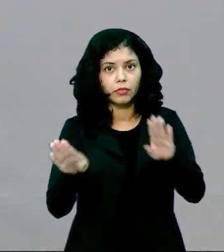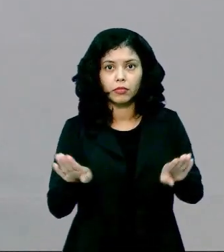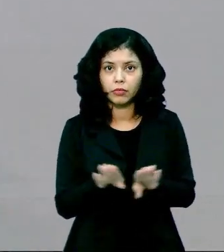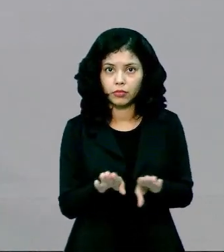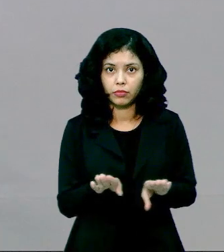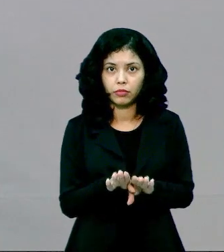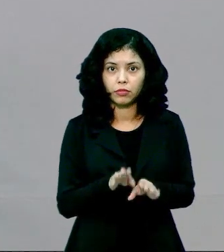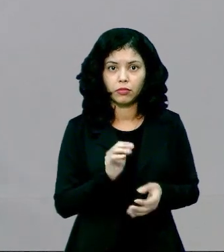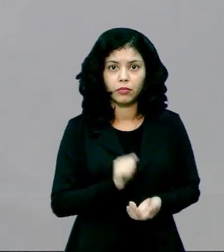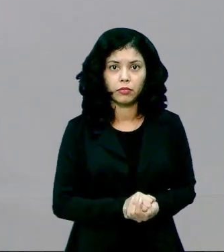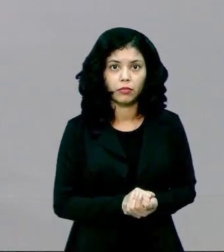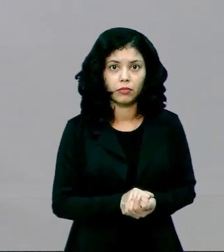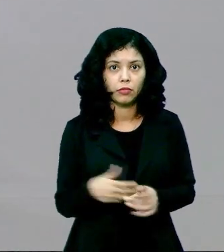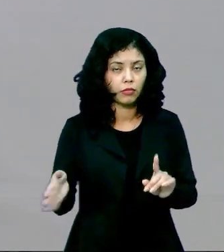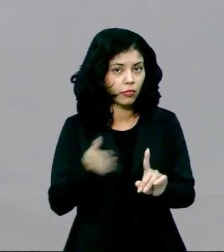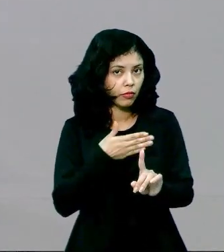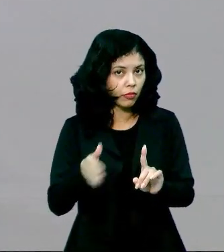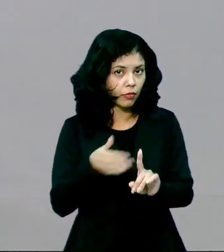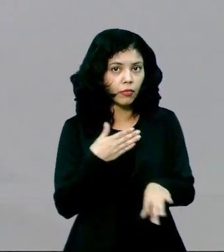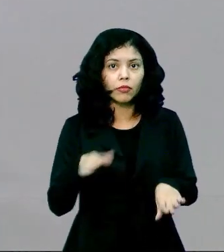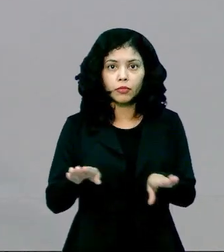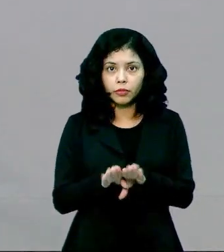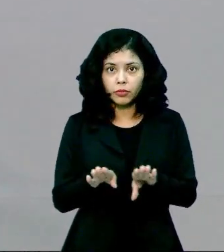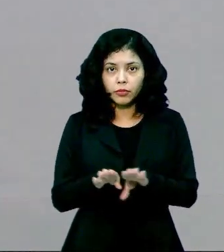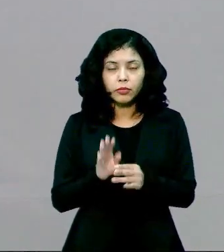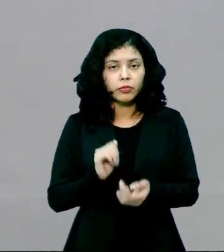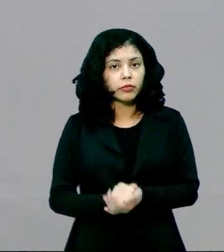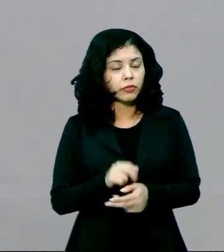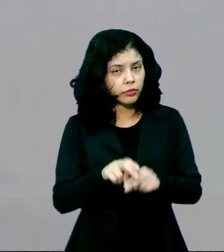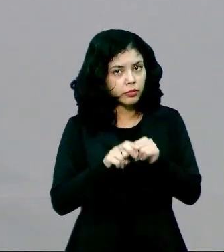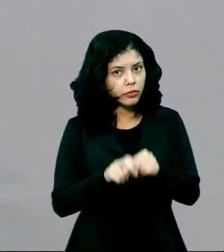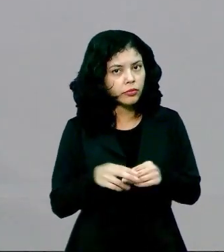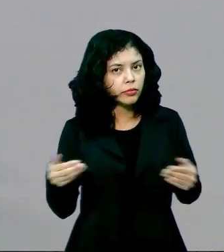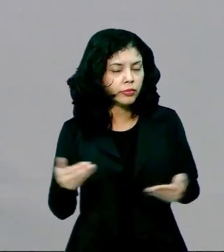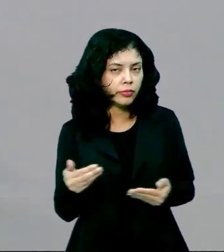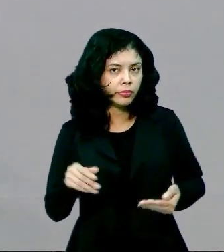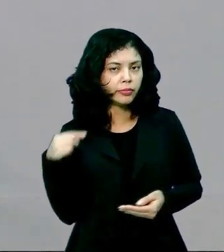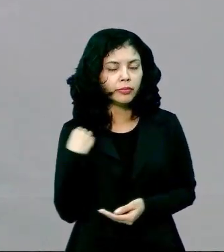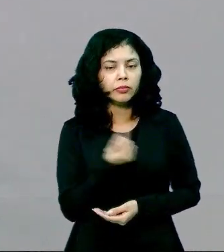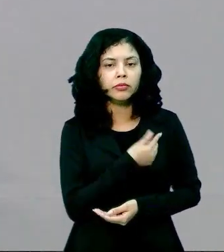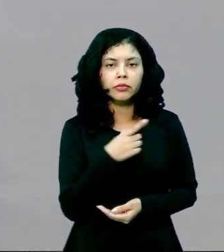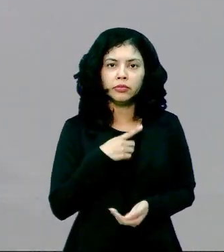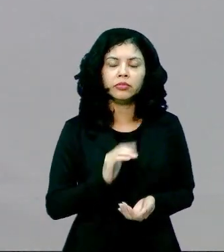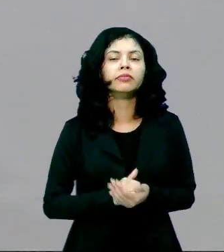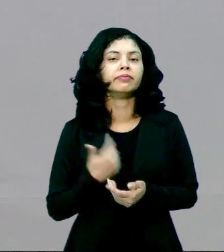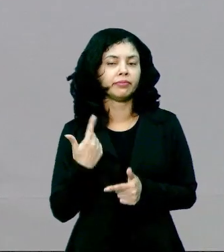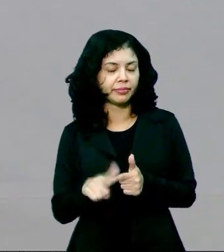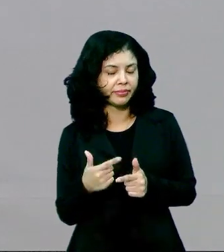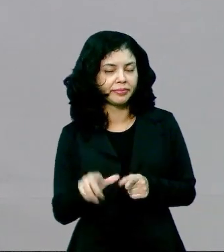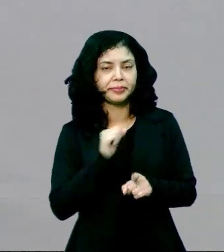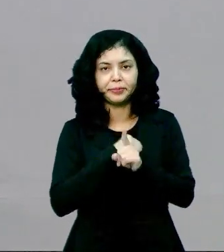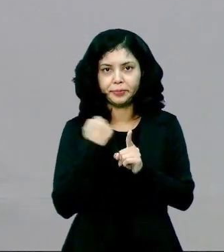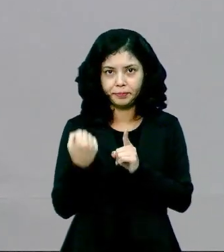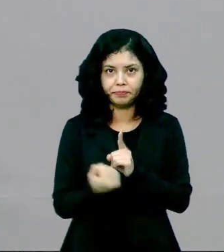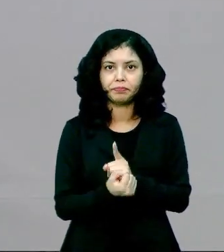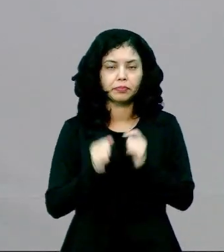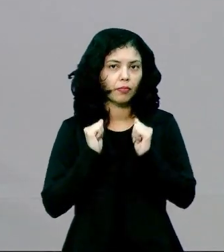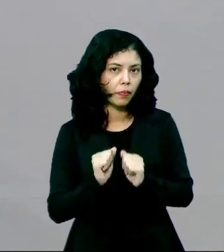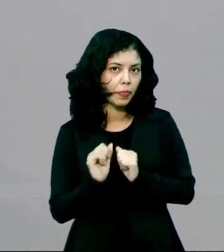psicológica e inclusive violência física. Por isso que hoje nós temos esse problema social